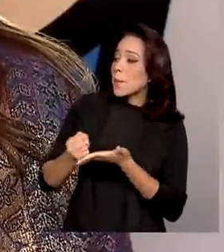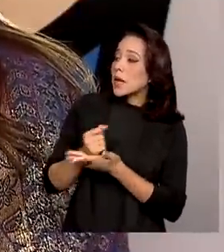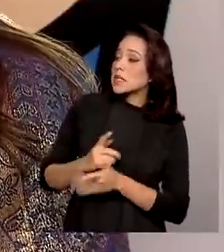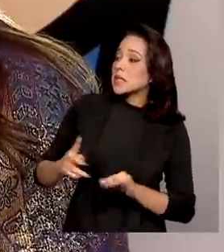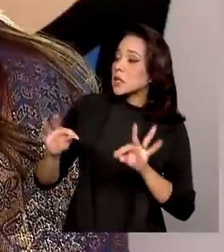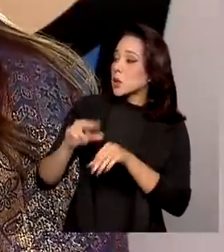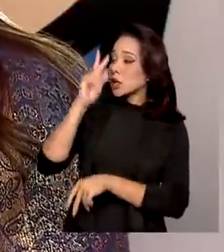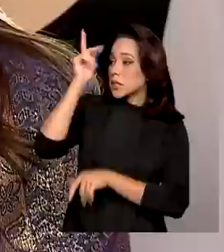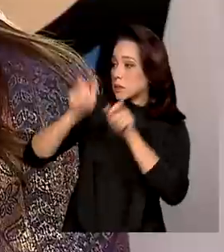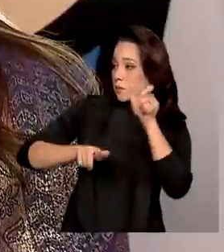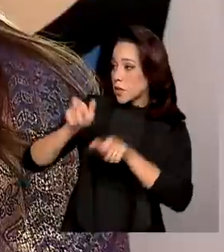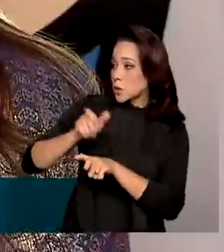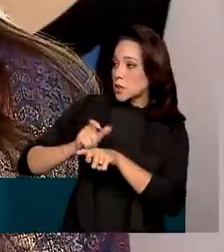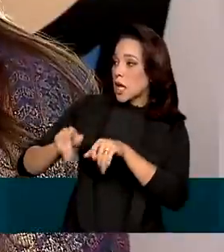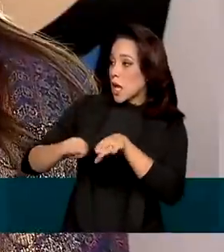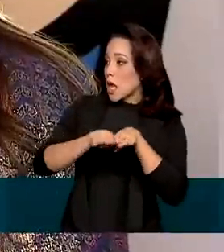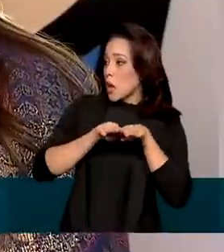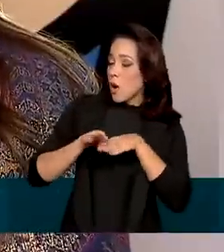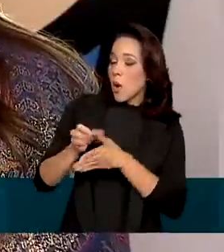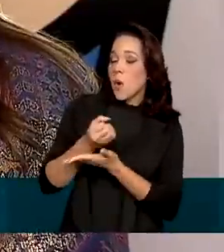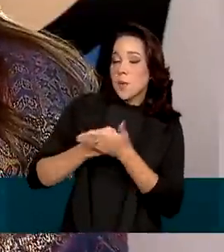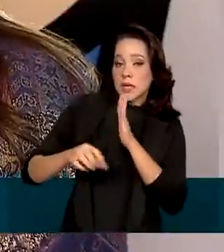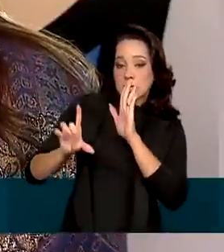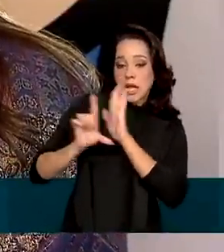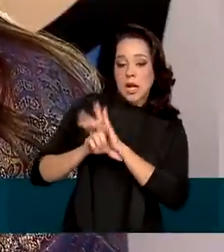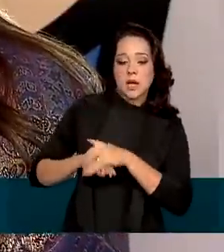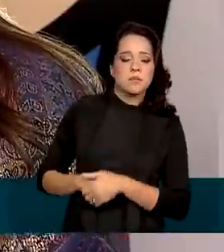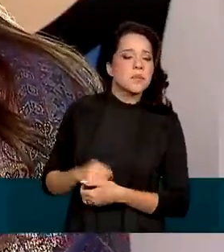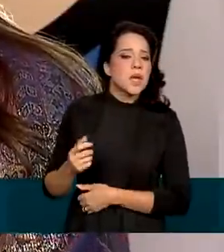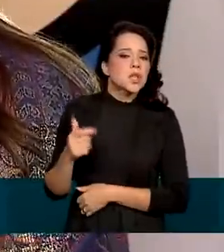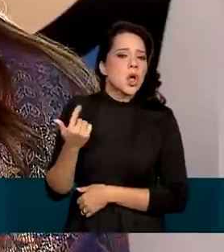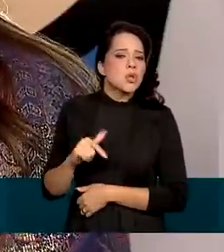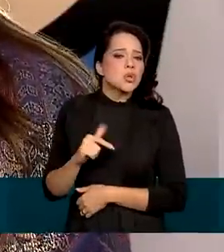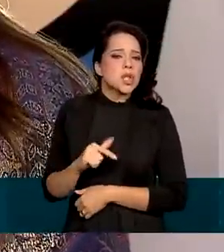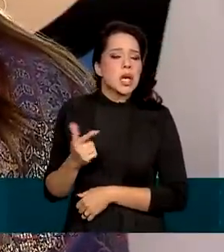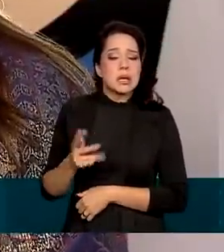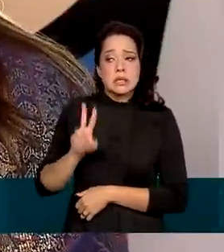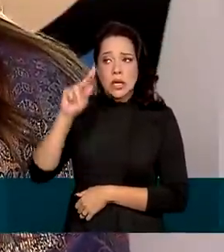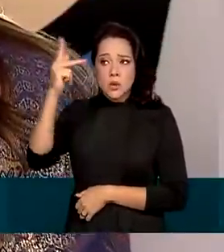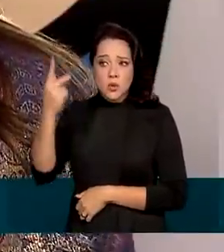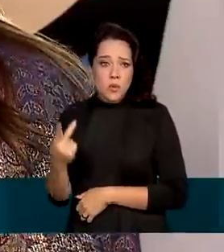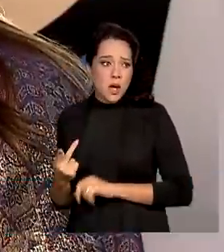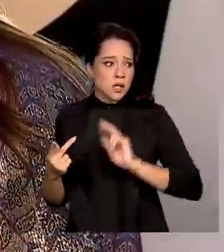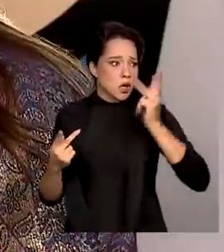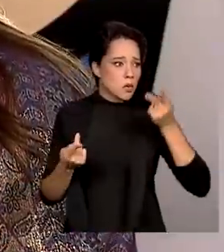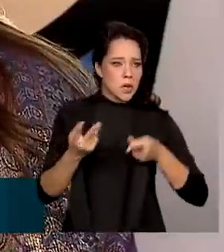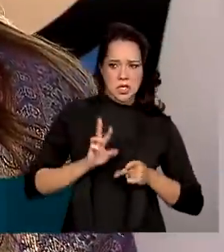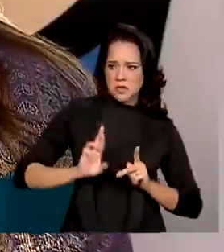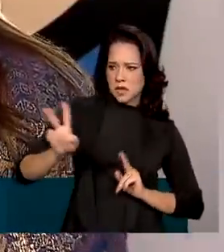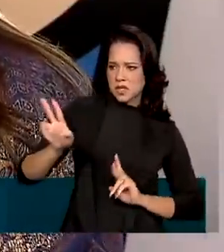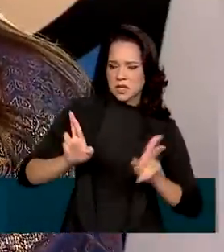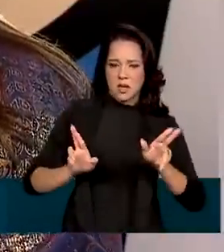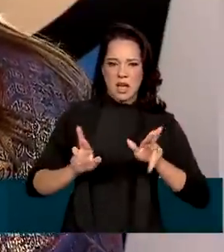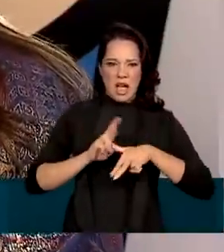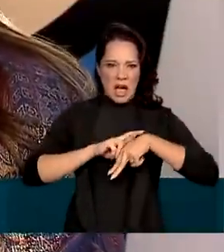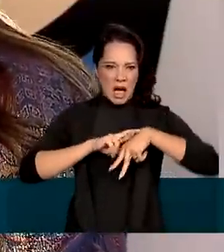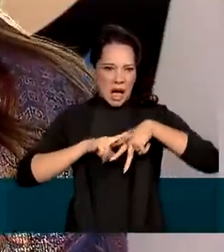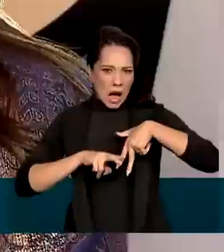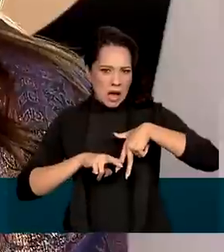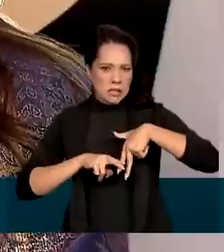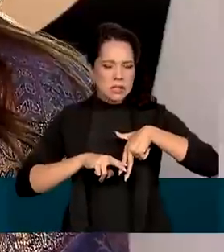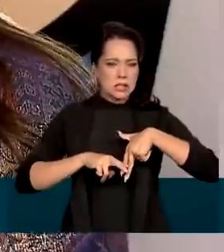todas as pessoas são iguais perante a lei. Então, não há distinção de seres humanos, seja de raça, cor,